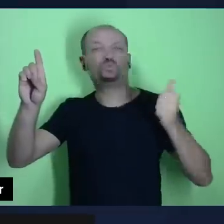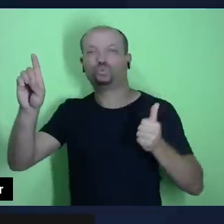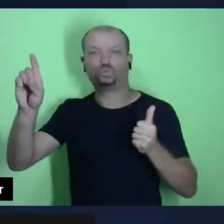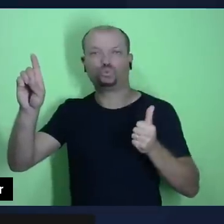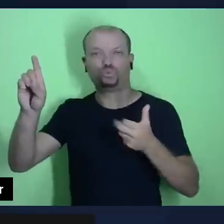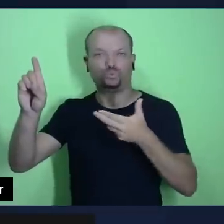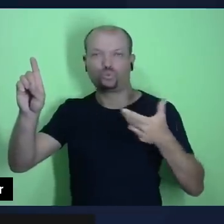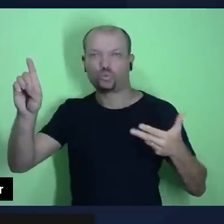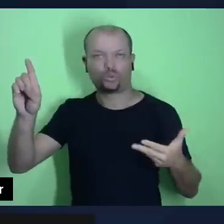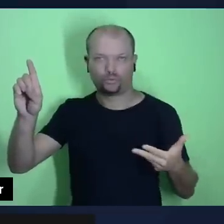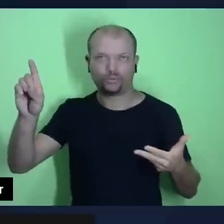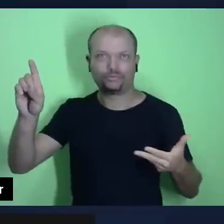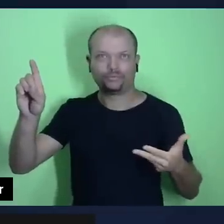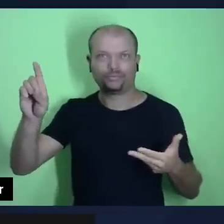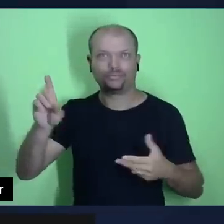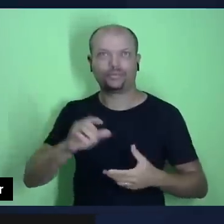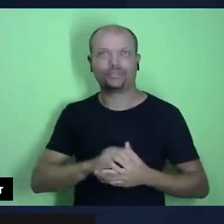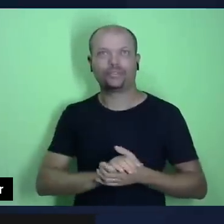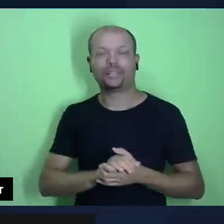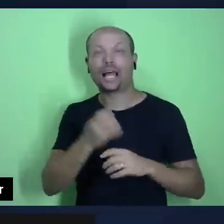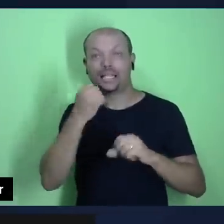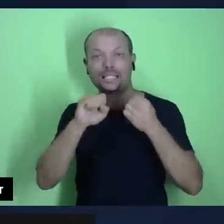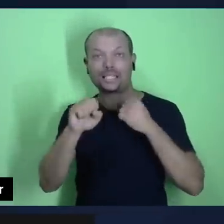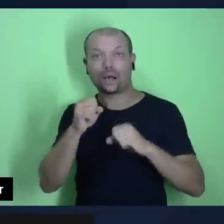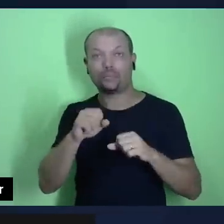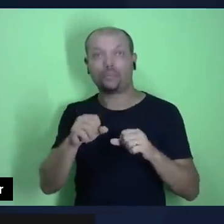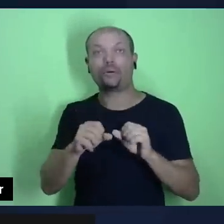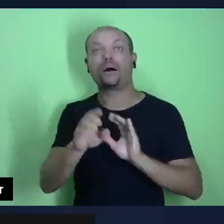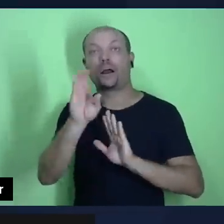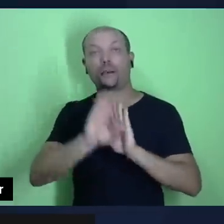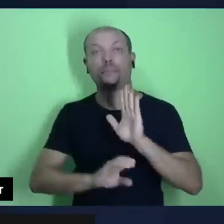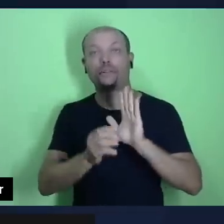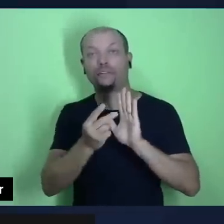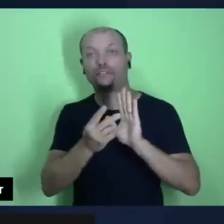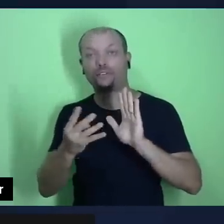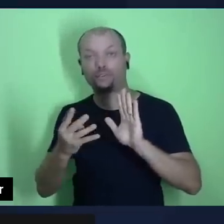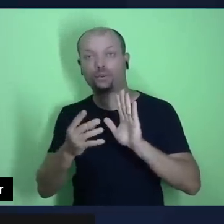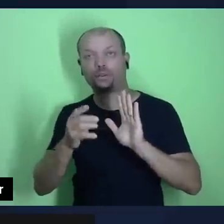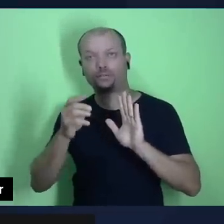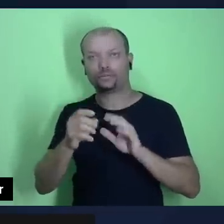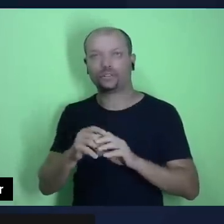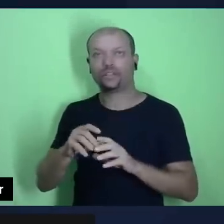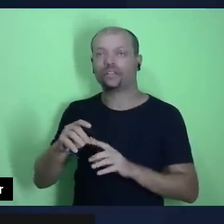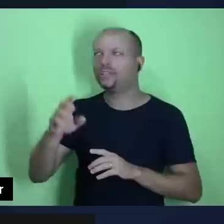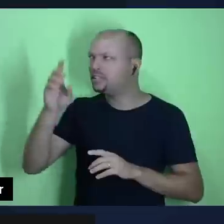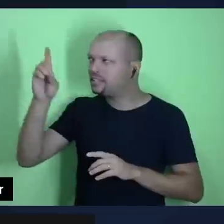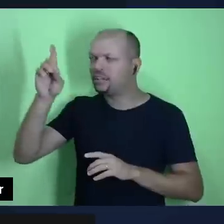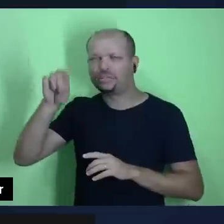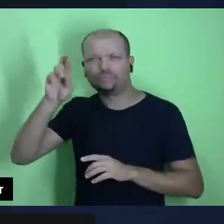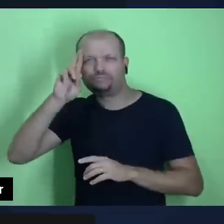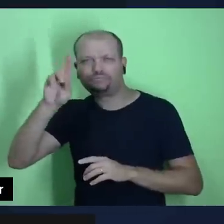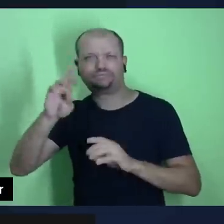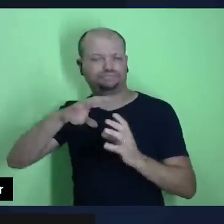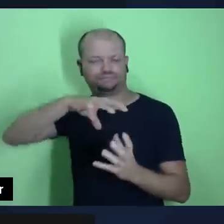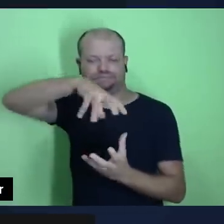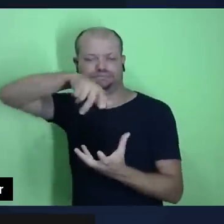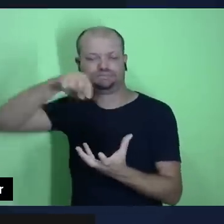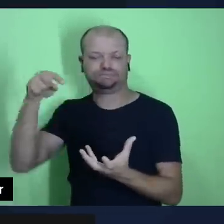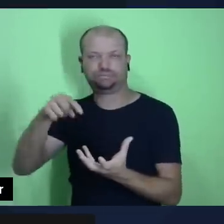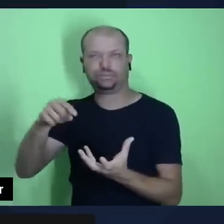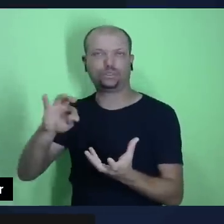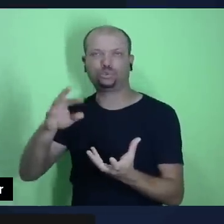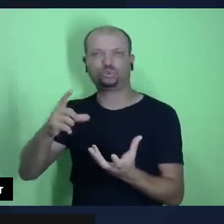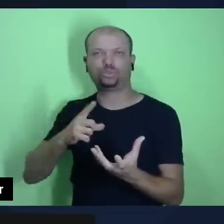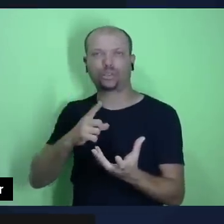Mateus vinte e quatro, um, desculpa, Salmos, Salmo vinte e quatro, um, fala que Deus é o senhor da terra e etc, e de tudo que nela se contém. E